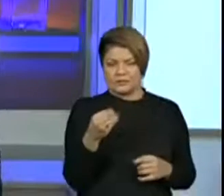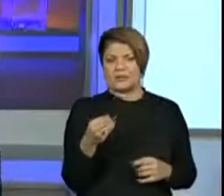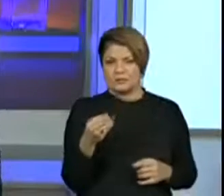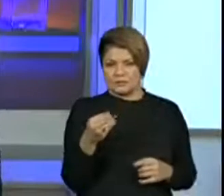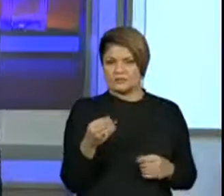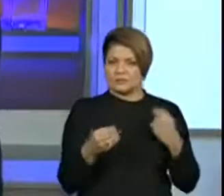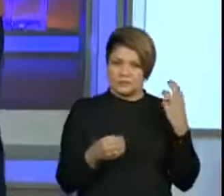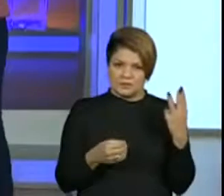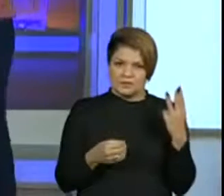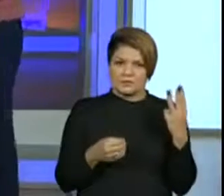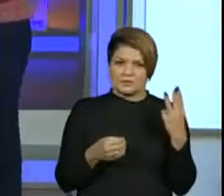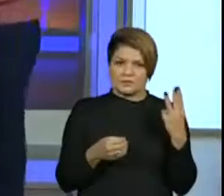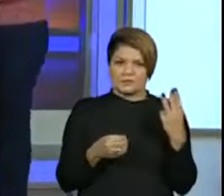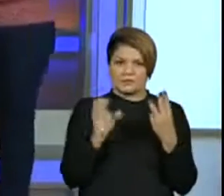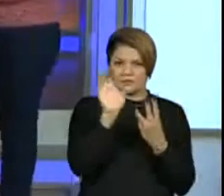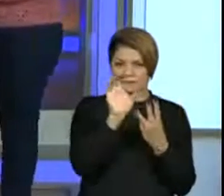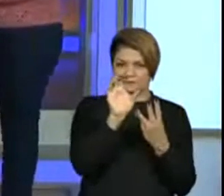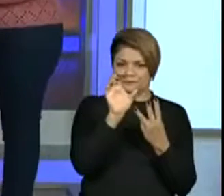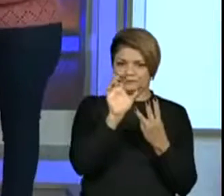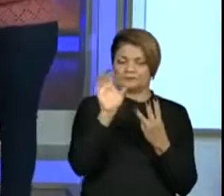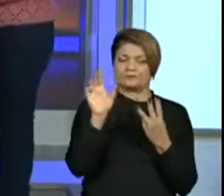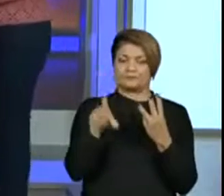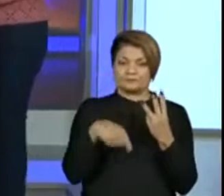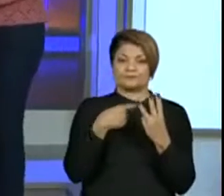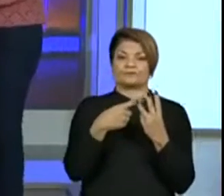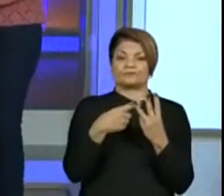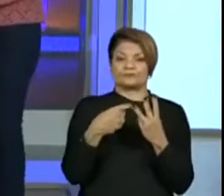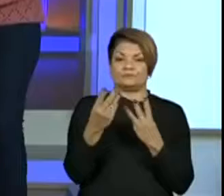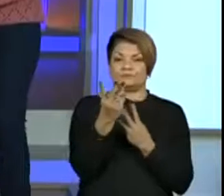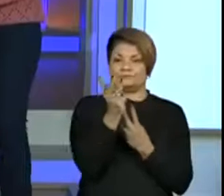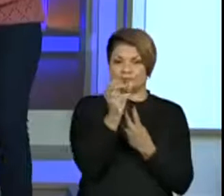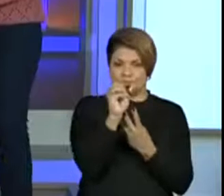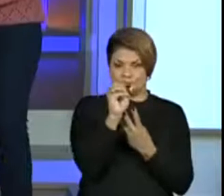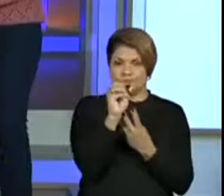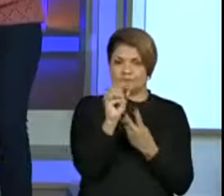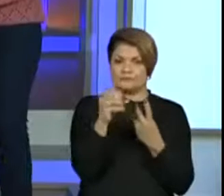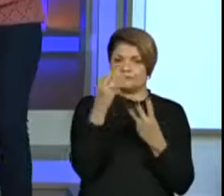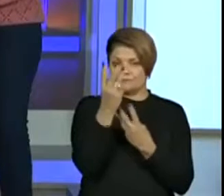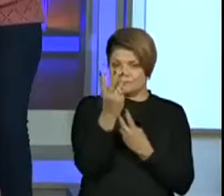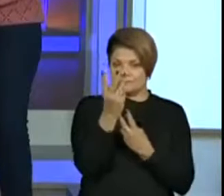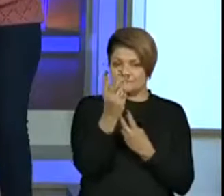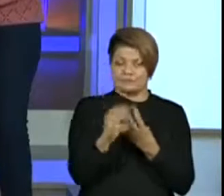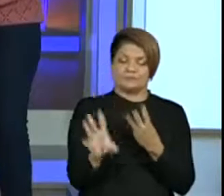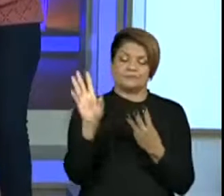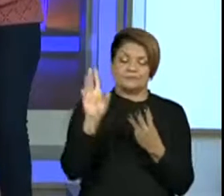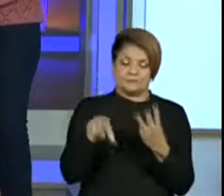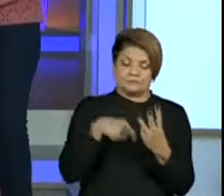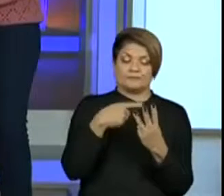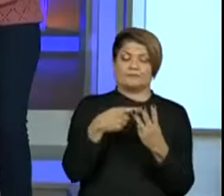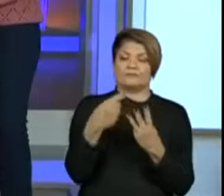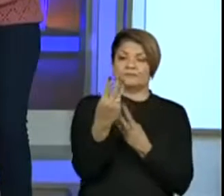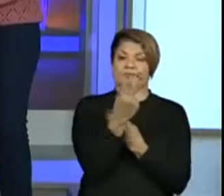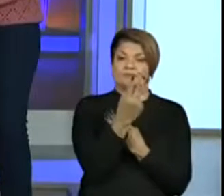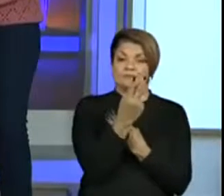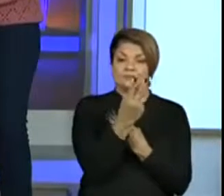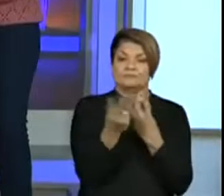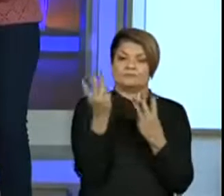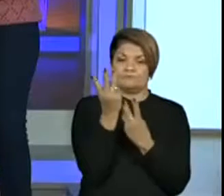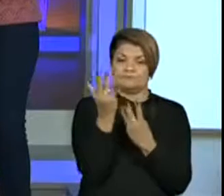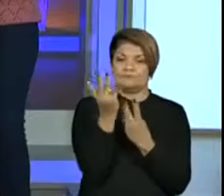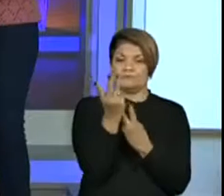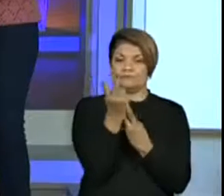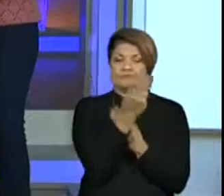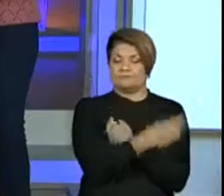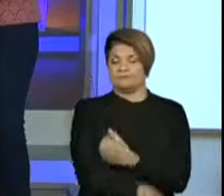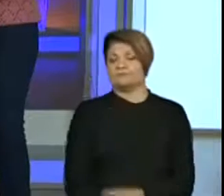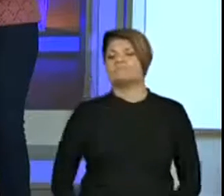que são três centenas, adicionarmos mais 30 ou três dezenas e mais três unidades, nós teremos aí